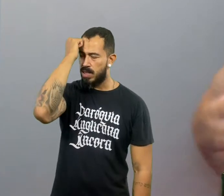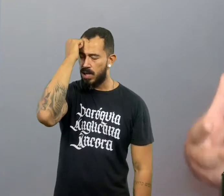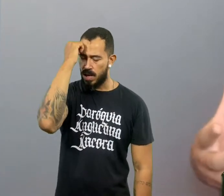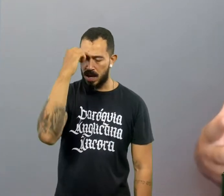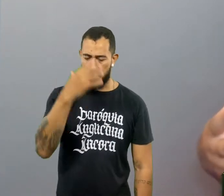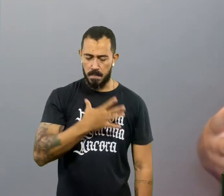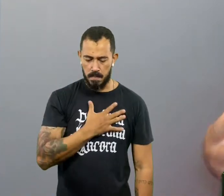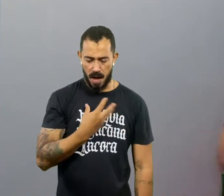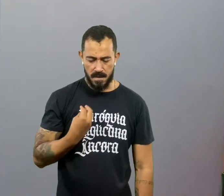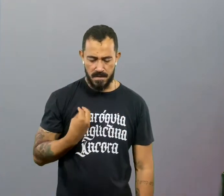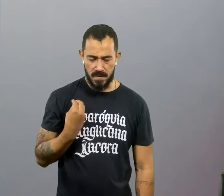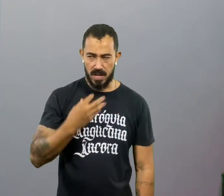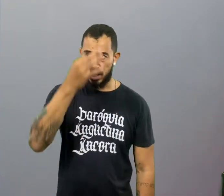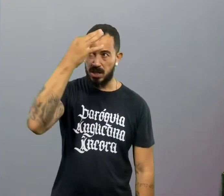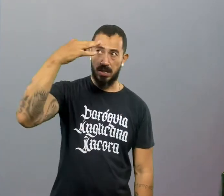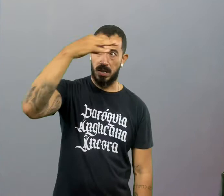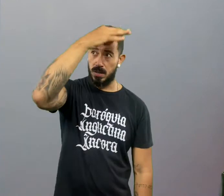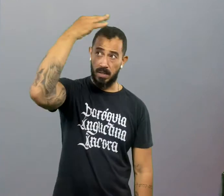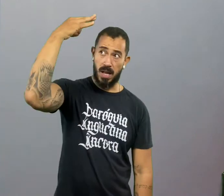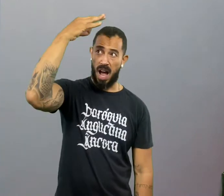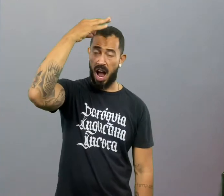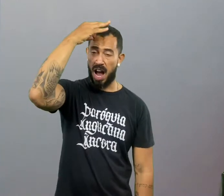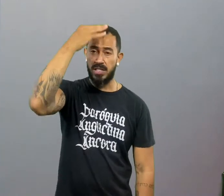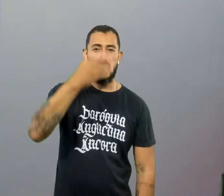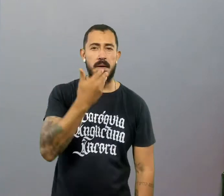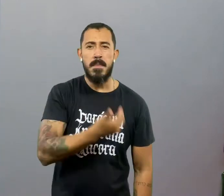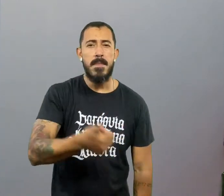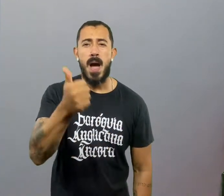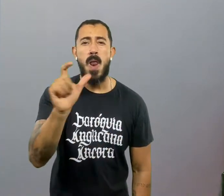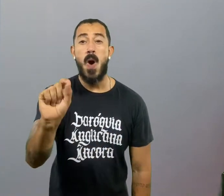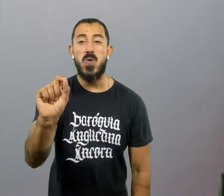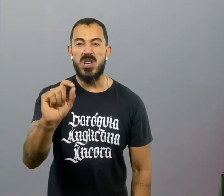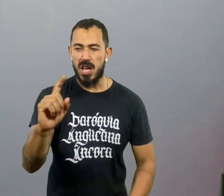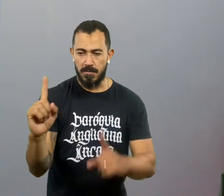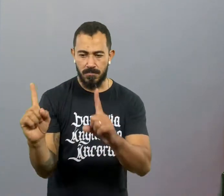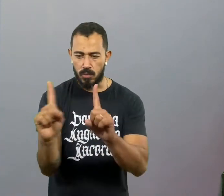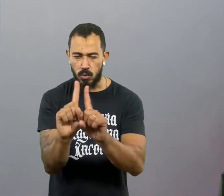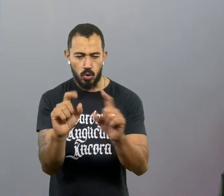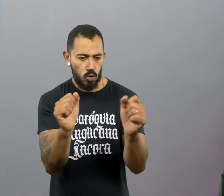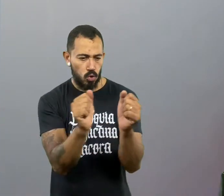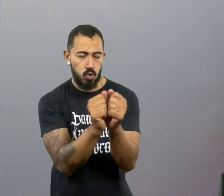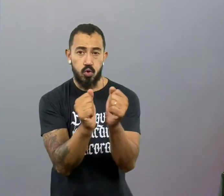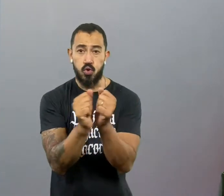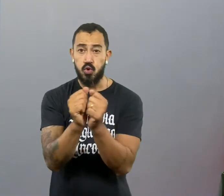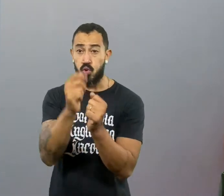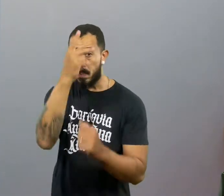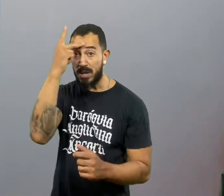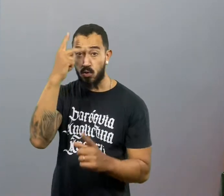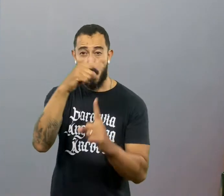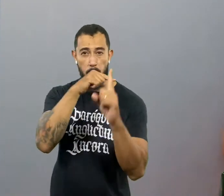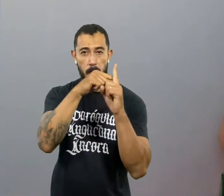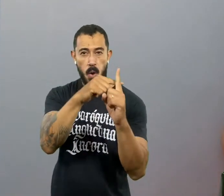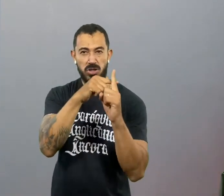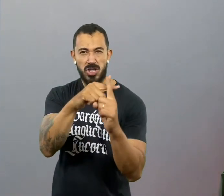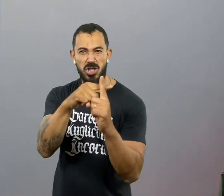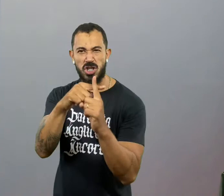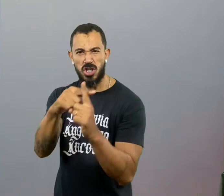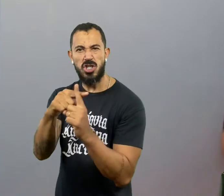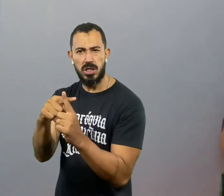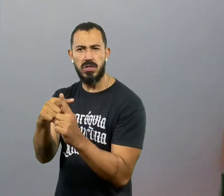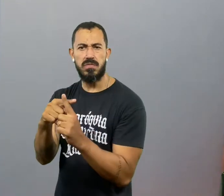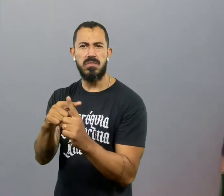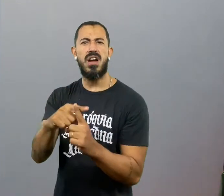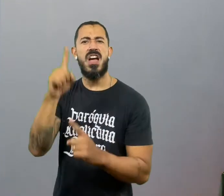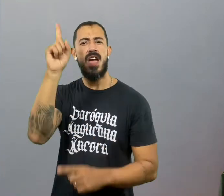santidade. E recolher-se. Procure estar com pessoas que acrescentam na sua história onde você possa somar. Eles somam na sua vida.